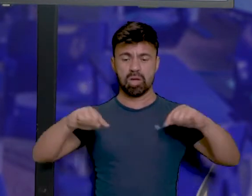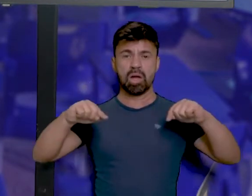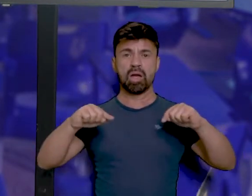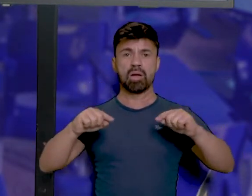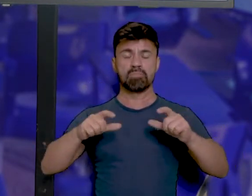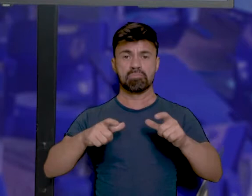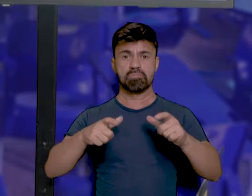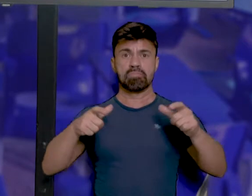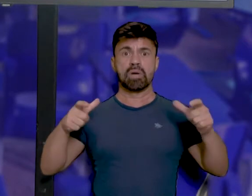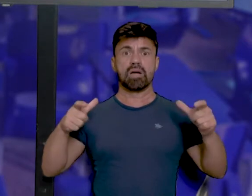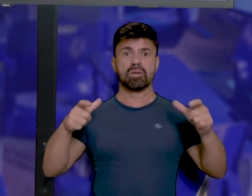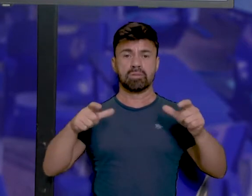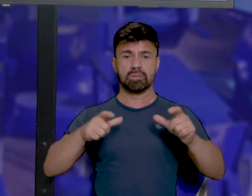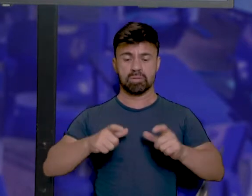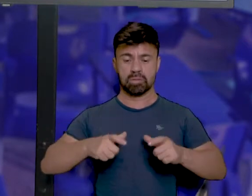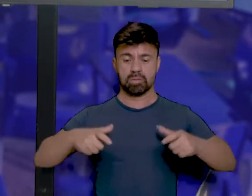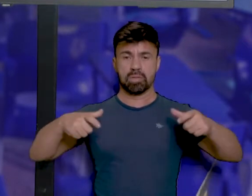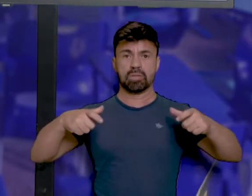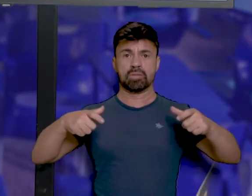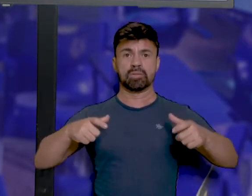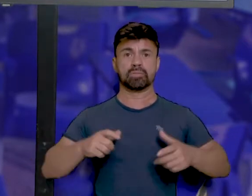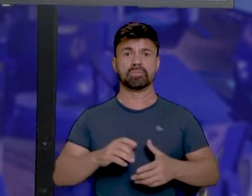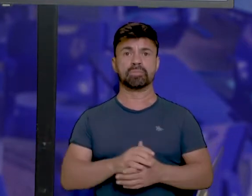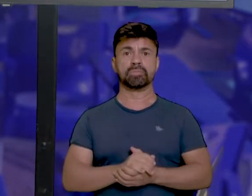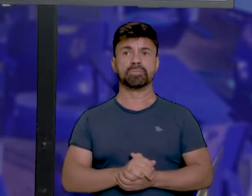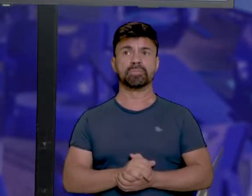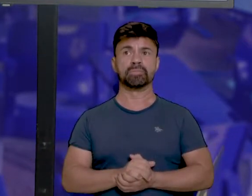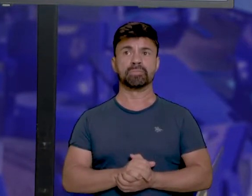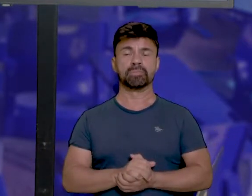imagem maior, de superioridade.